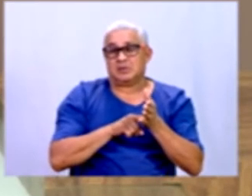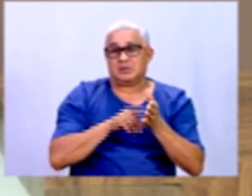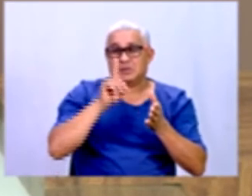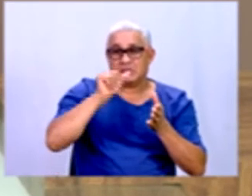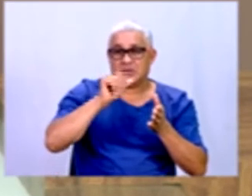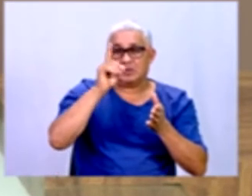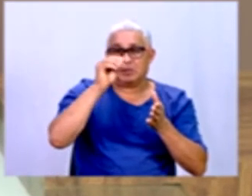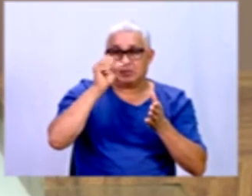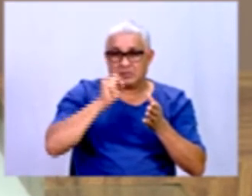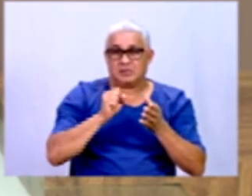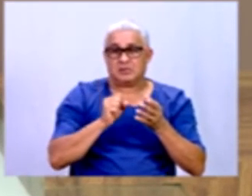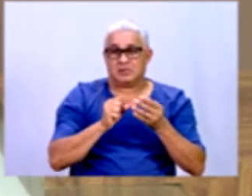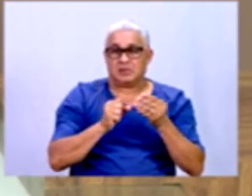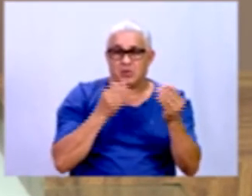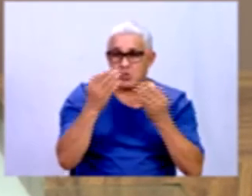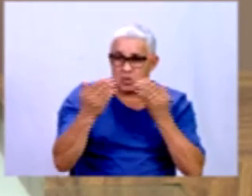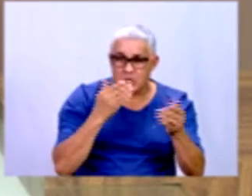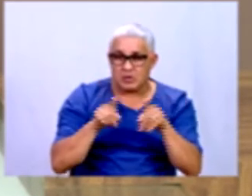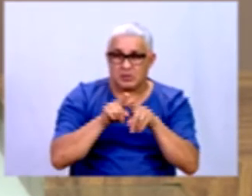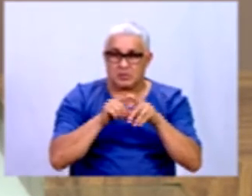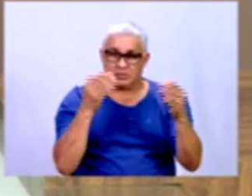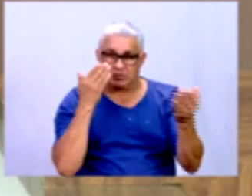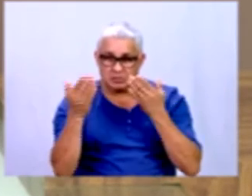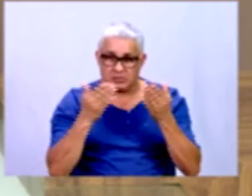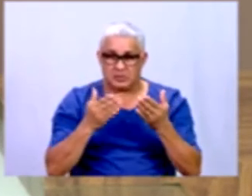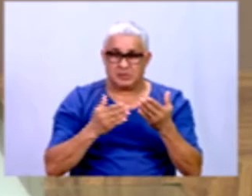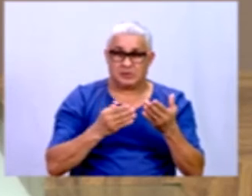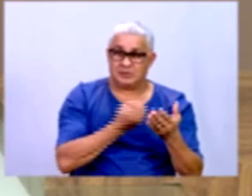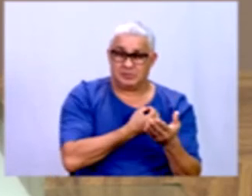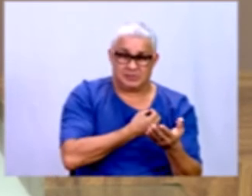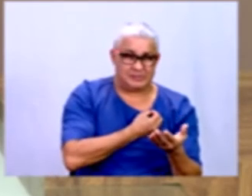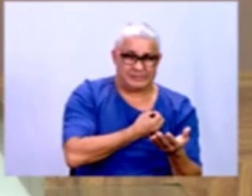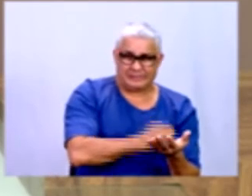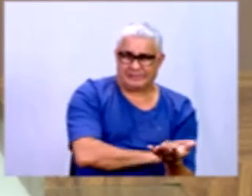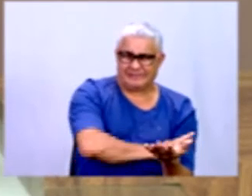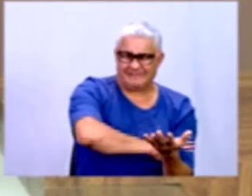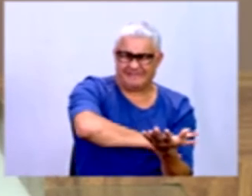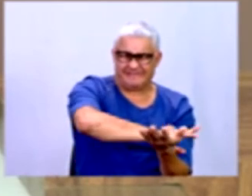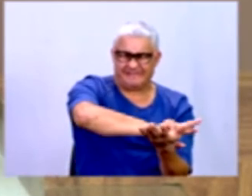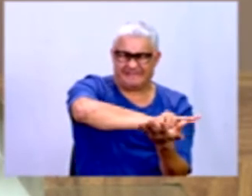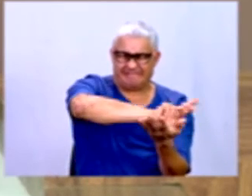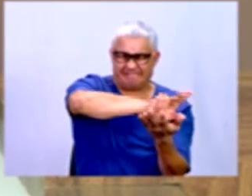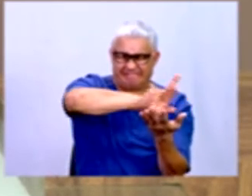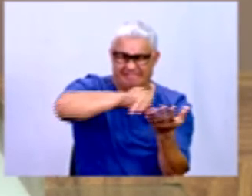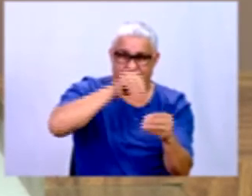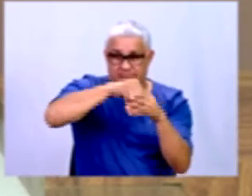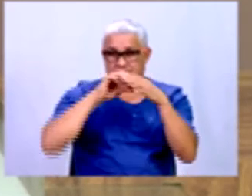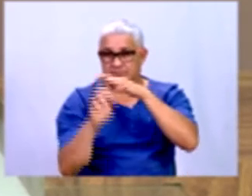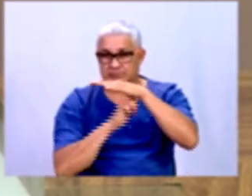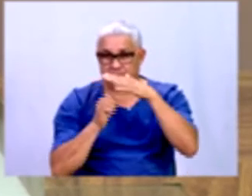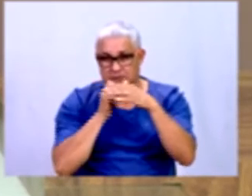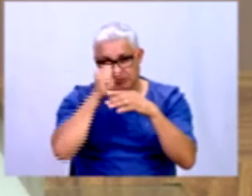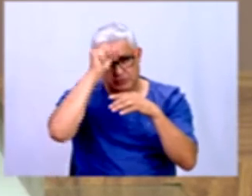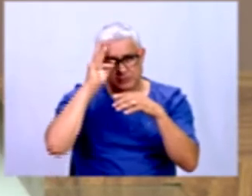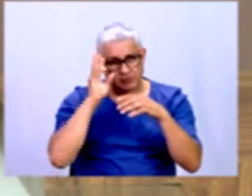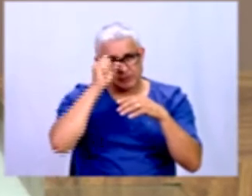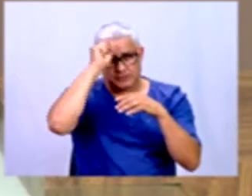fazer comparativos, para você poder fazer análise com os muitos números que uma organização expressa nas suas atividades diárias.